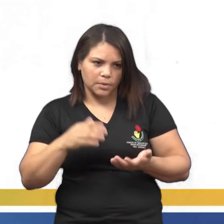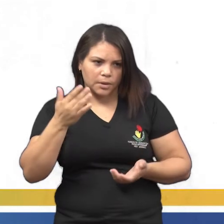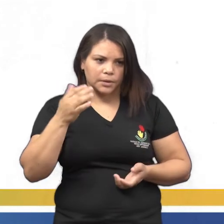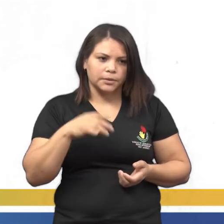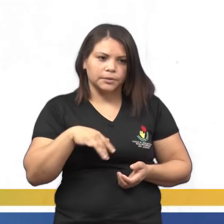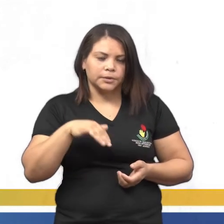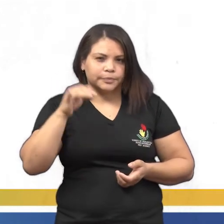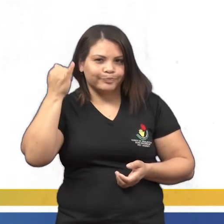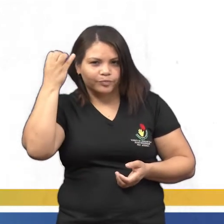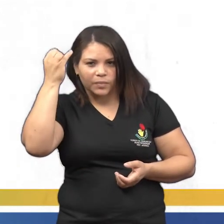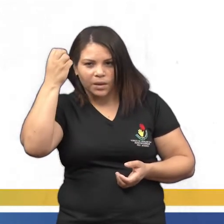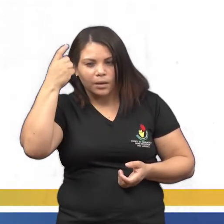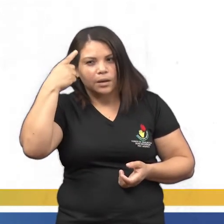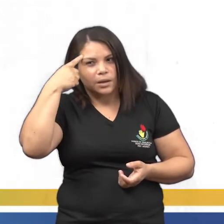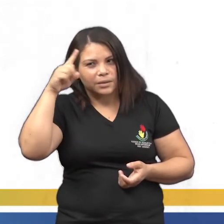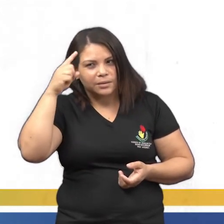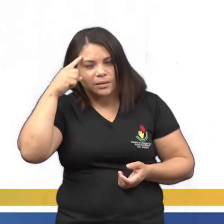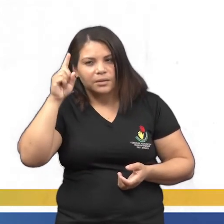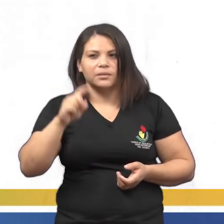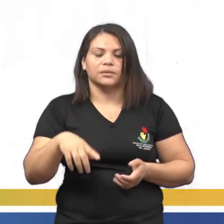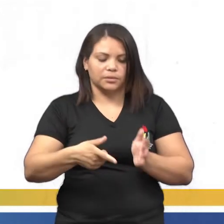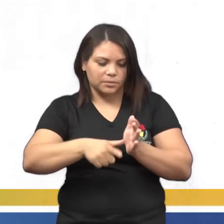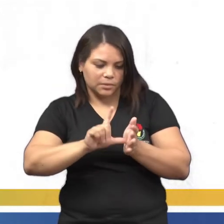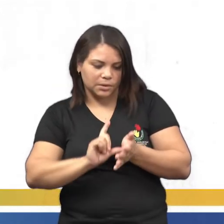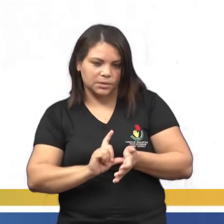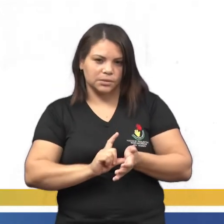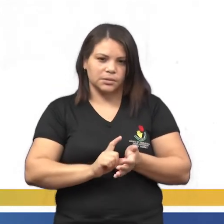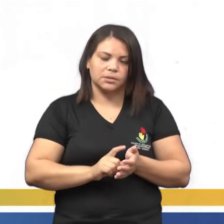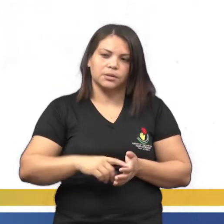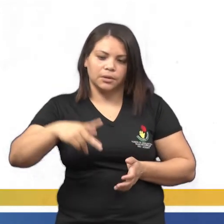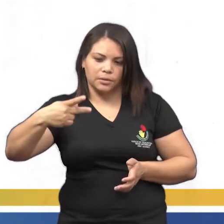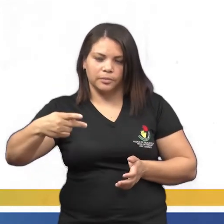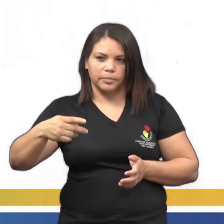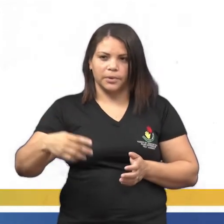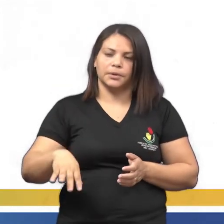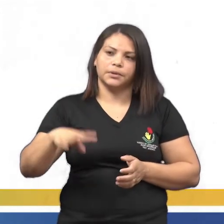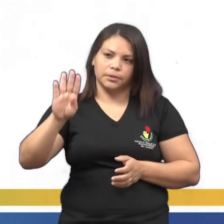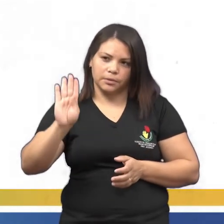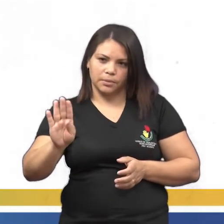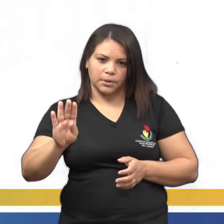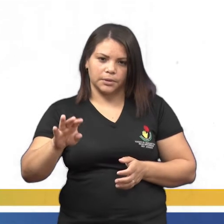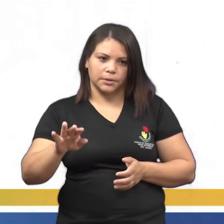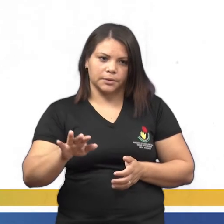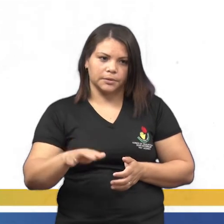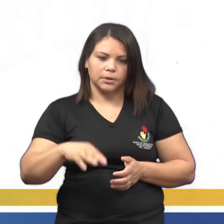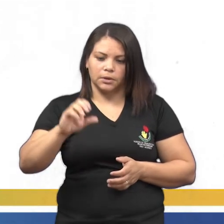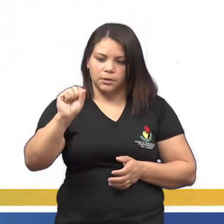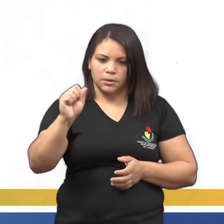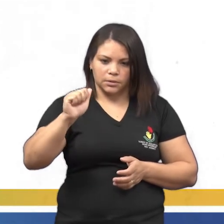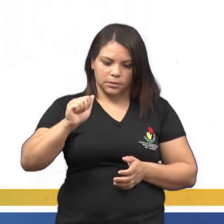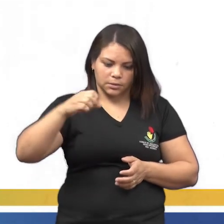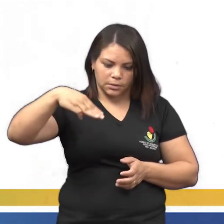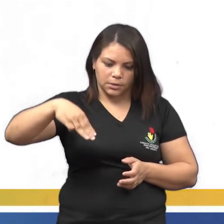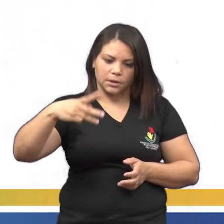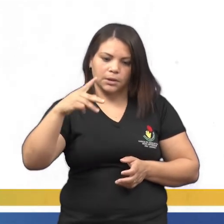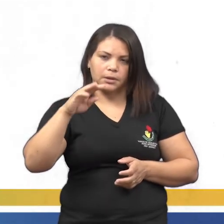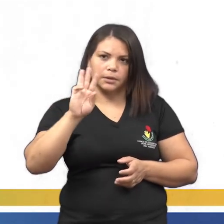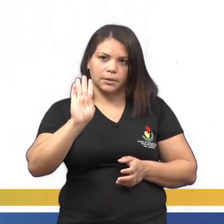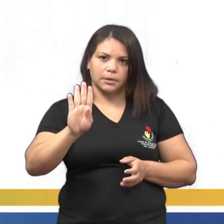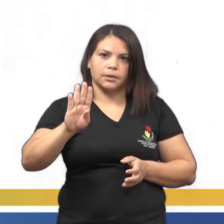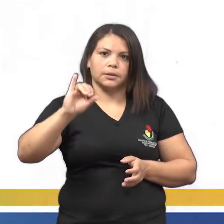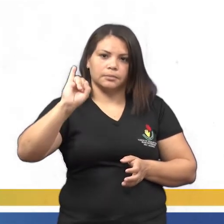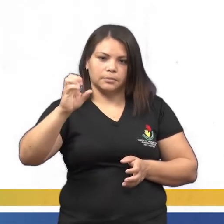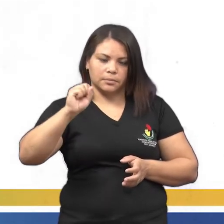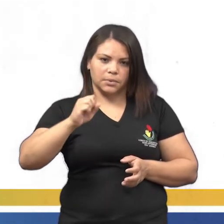Que é essa questão do uso do M antes do P e do B, tá certo? E vamos ver aqui as outras, ó. Sambista, né? O